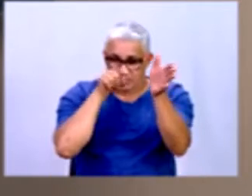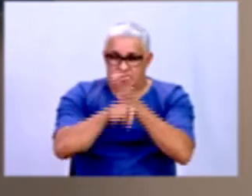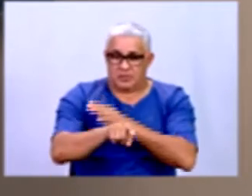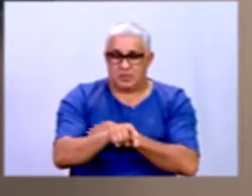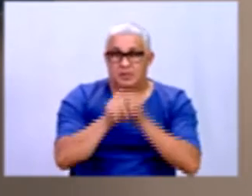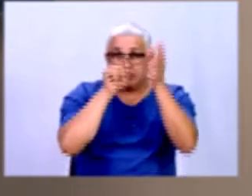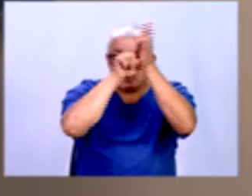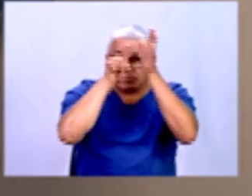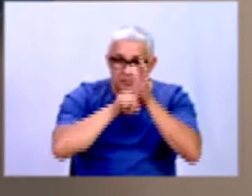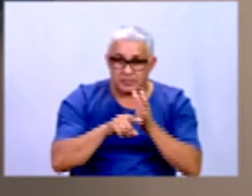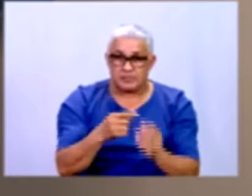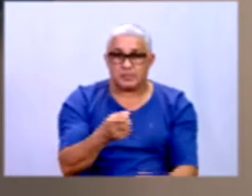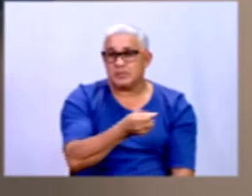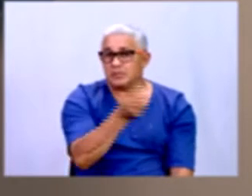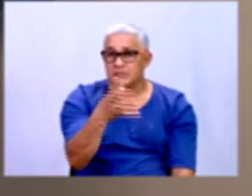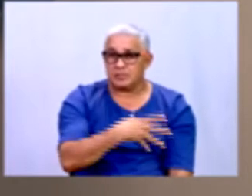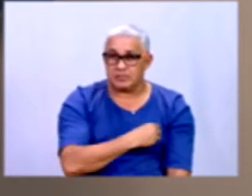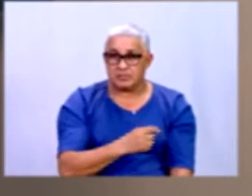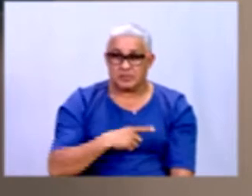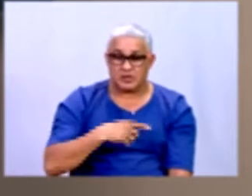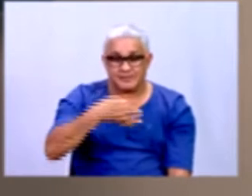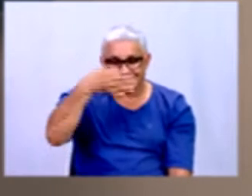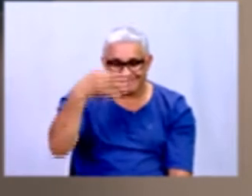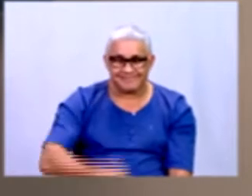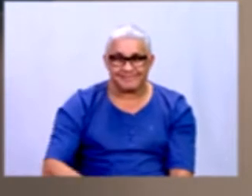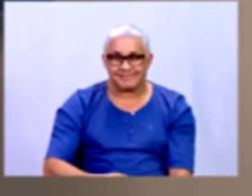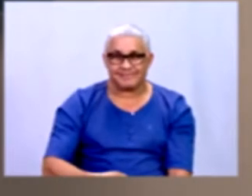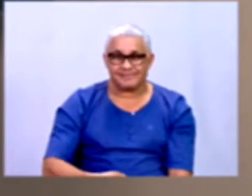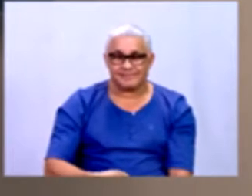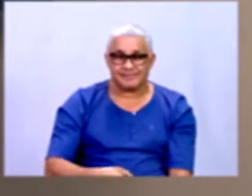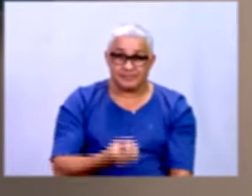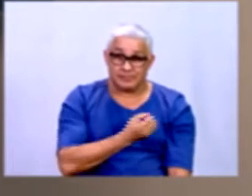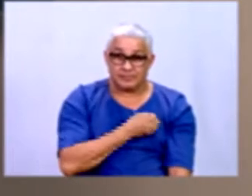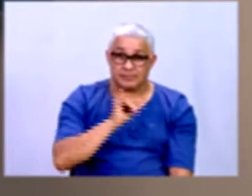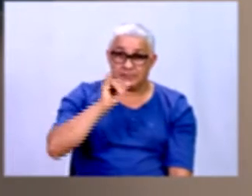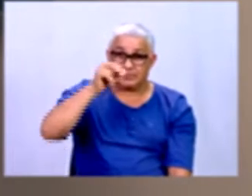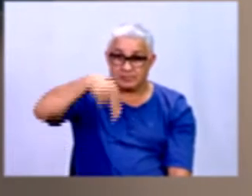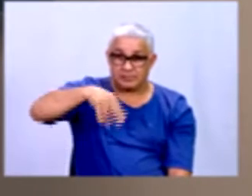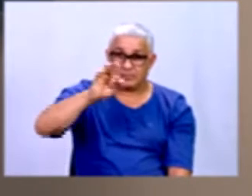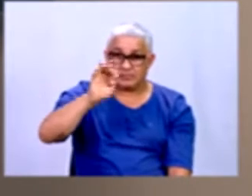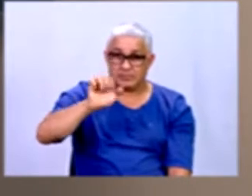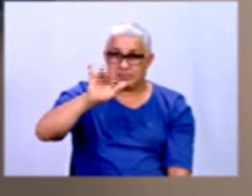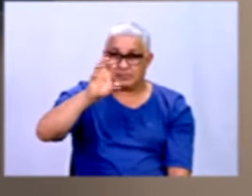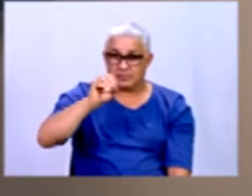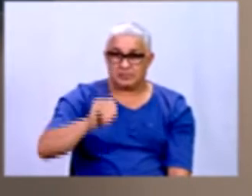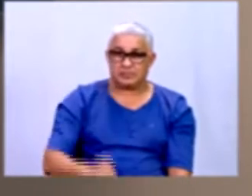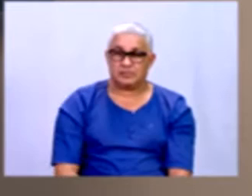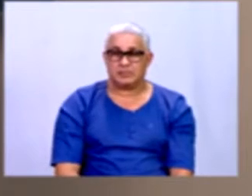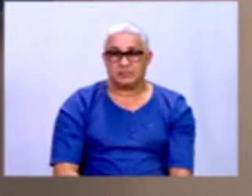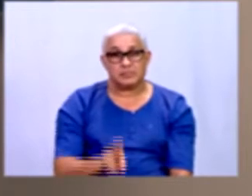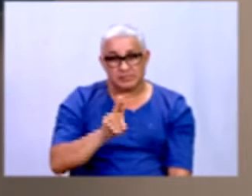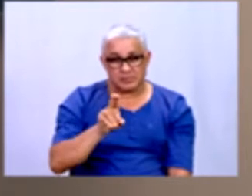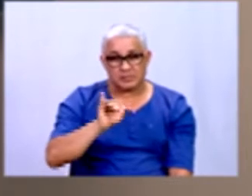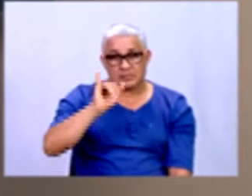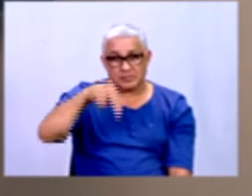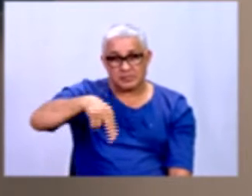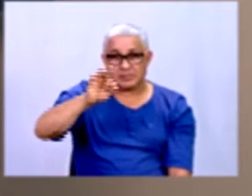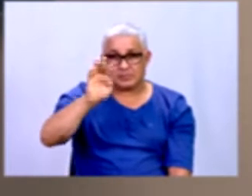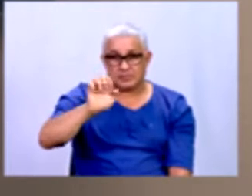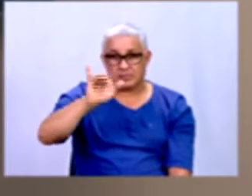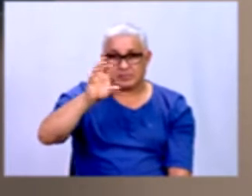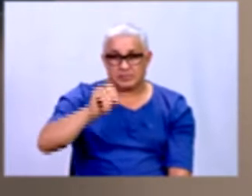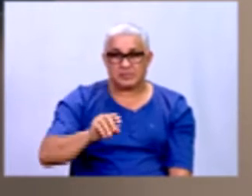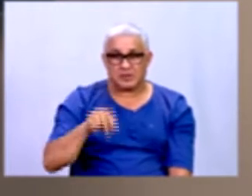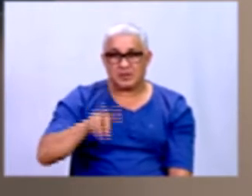questionário, número de filhos, eu tenho certeza que vai ser um número inteiro. Isso sempre vai ser um número inteiro. Então, é uma variável